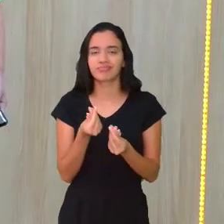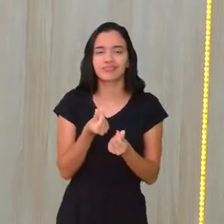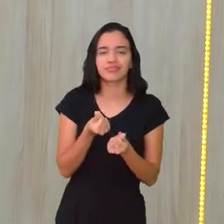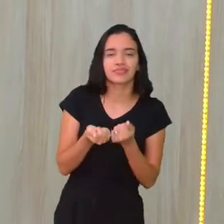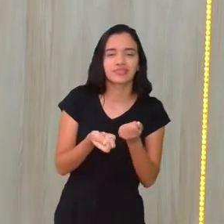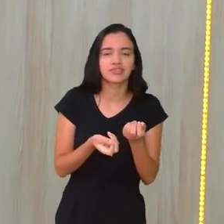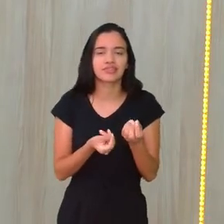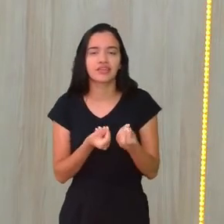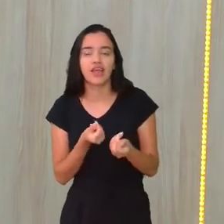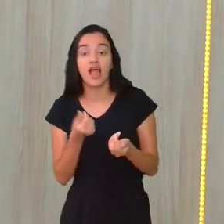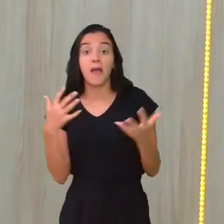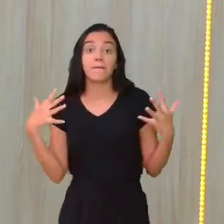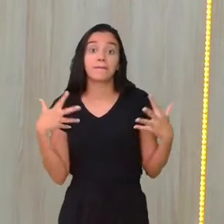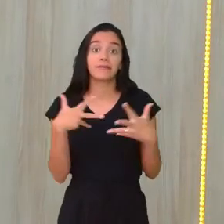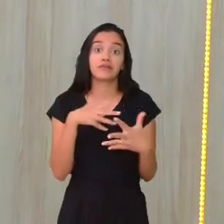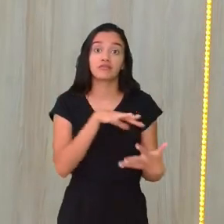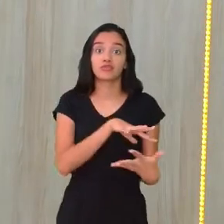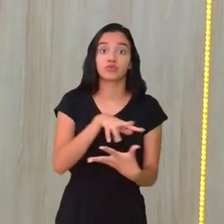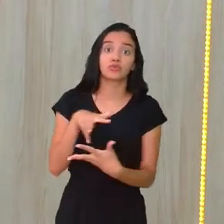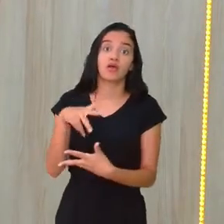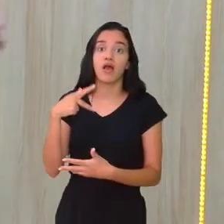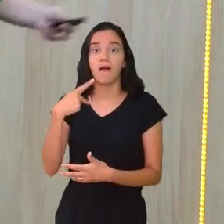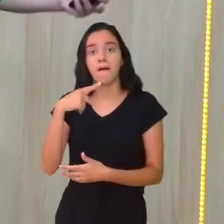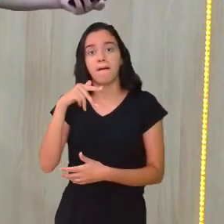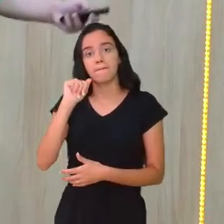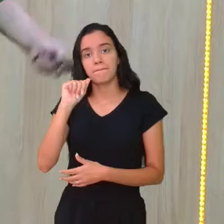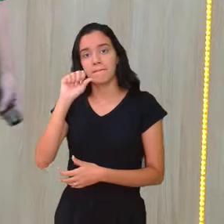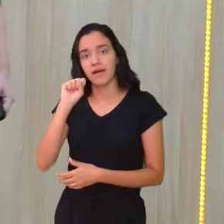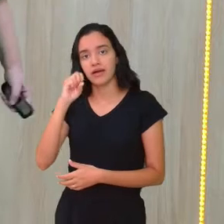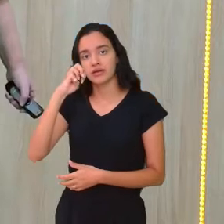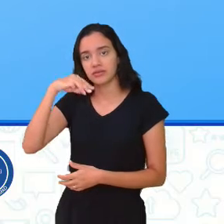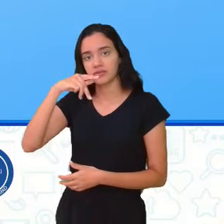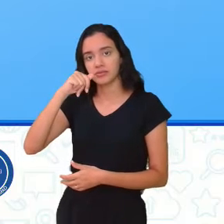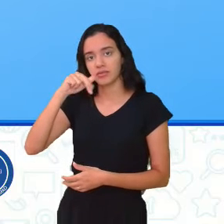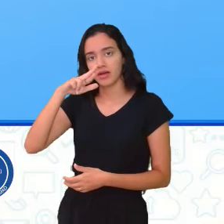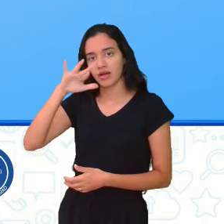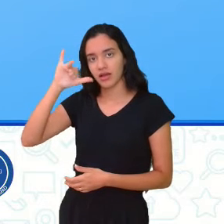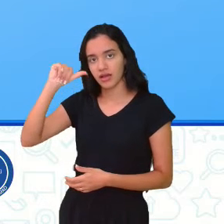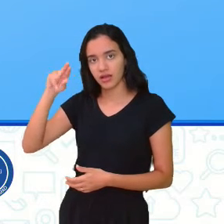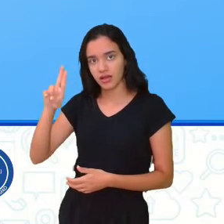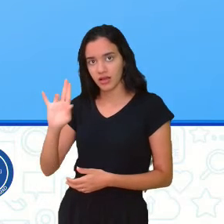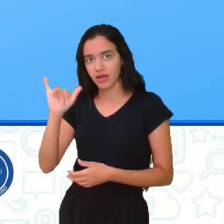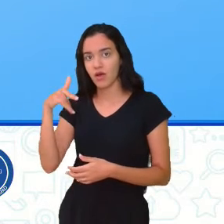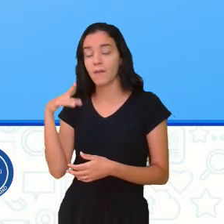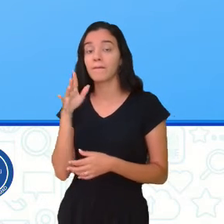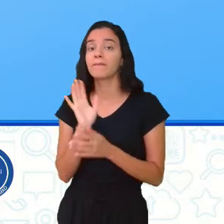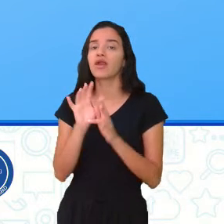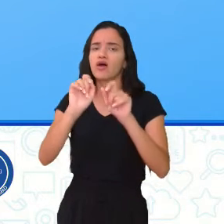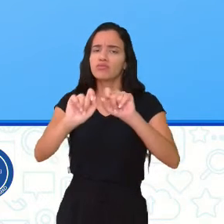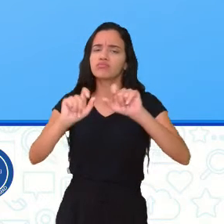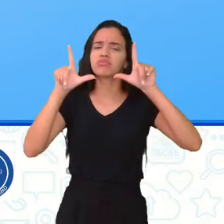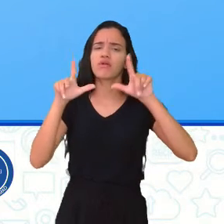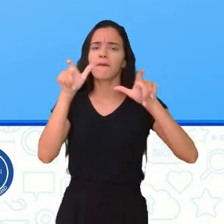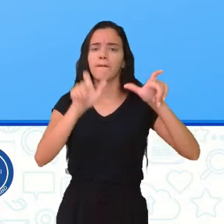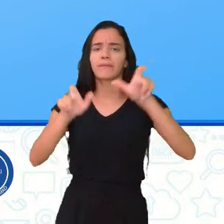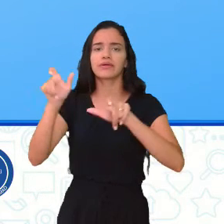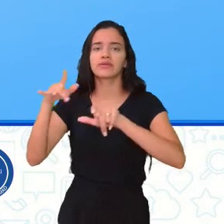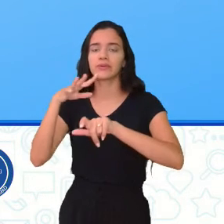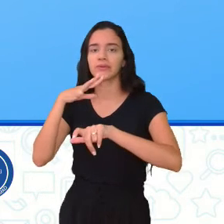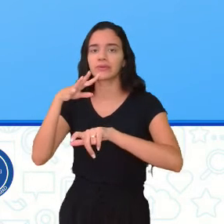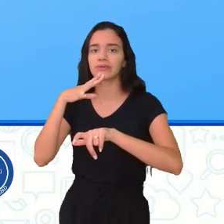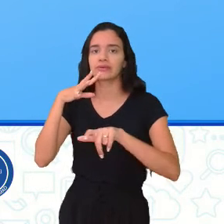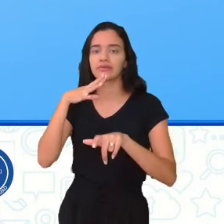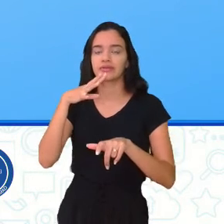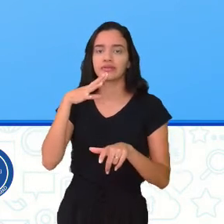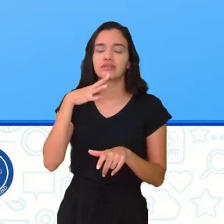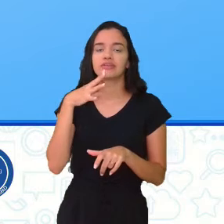maravilhas do mundo, o Taj Mahal. Dá um zoom aí para o pessoal conhecer. Isso aí é do Oriente, certo?